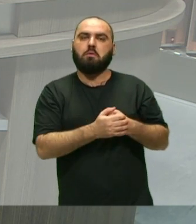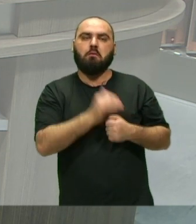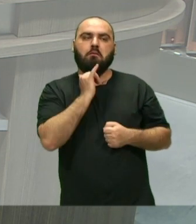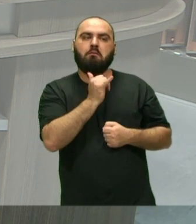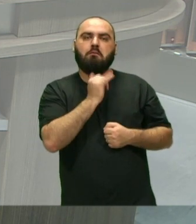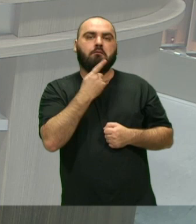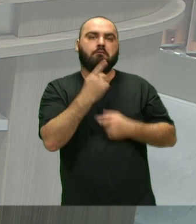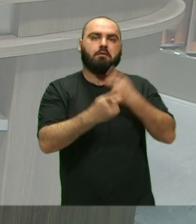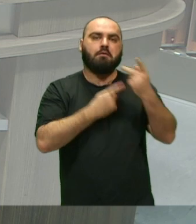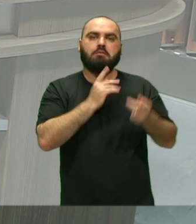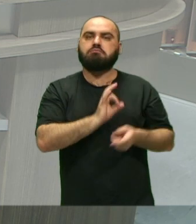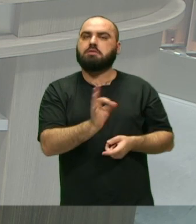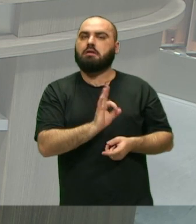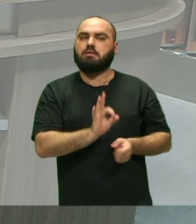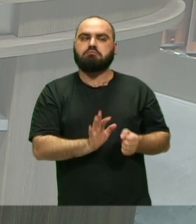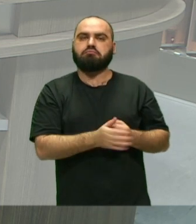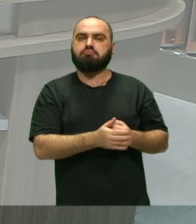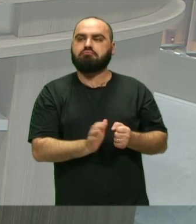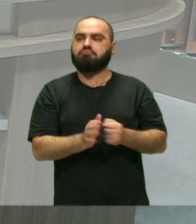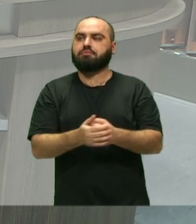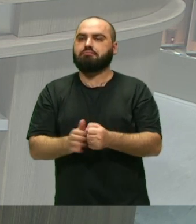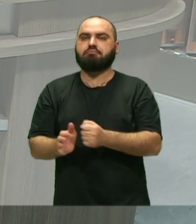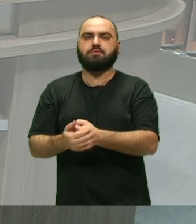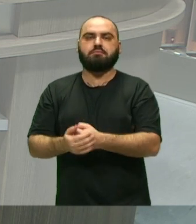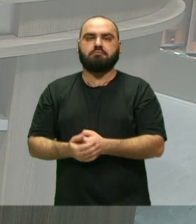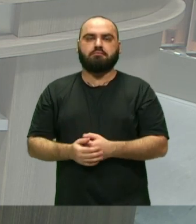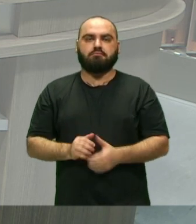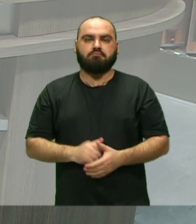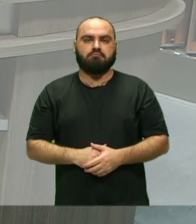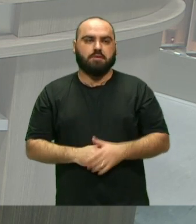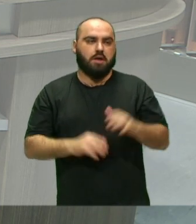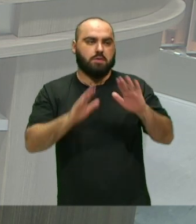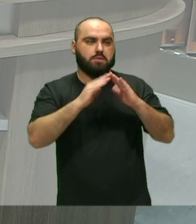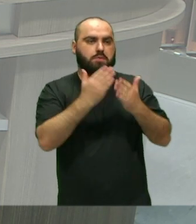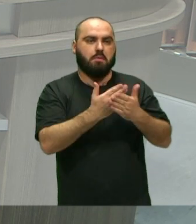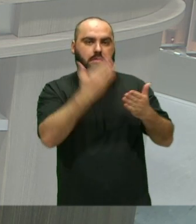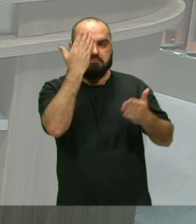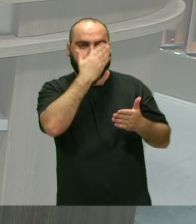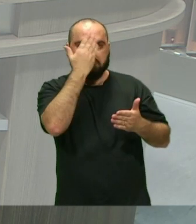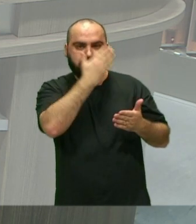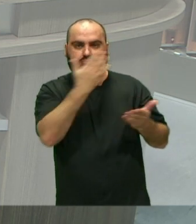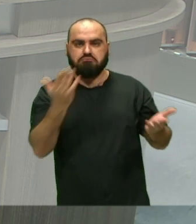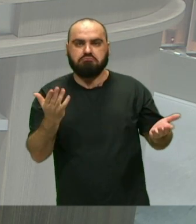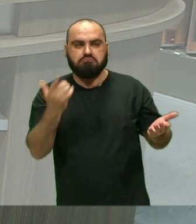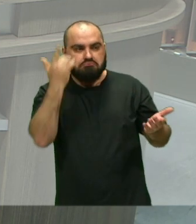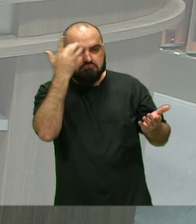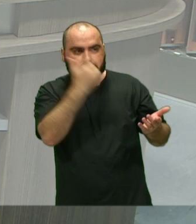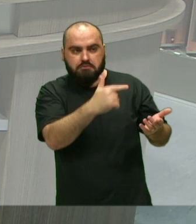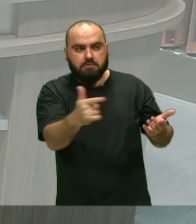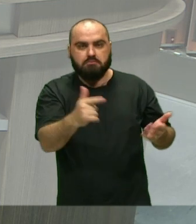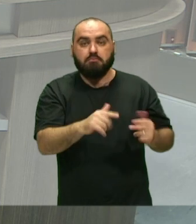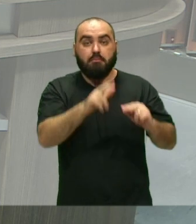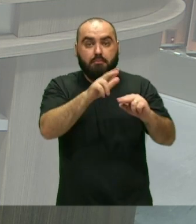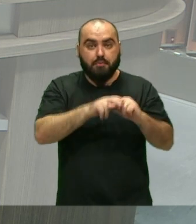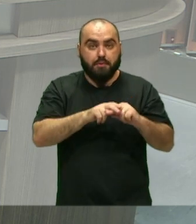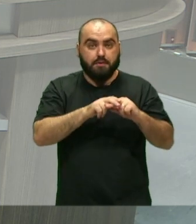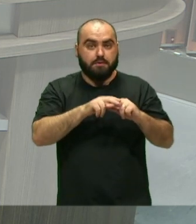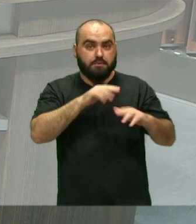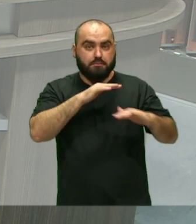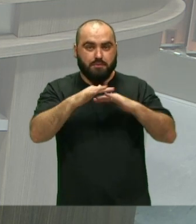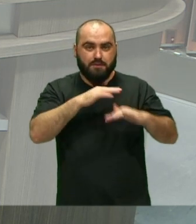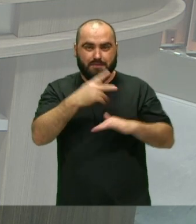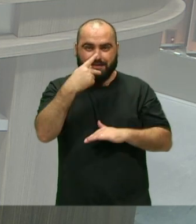Né? Você não consegue visualizar Isso Não é passado na escola E é isso que Esses movimentos Como o movimento de vocês